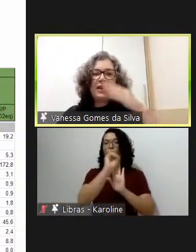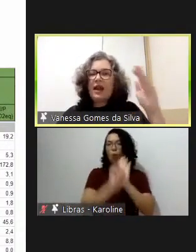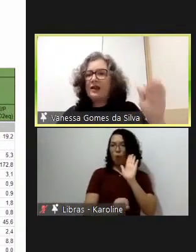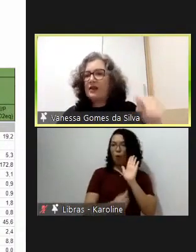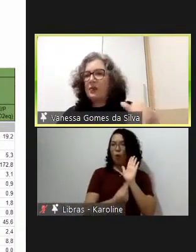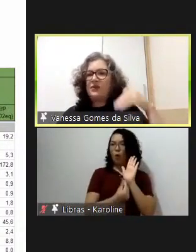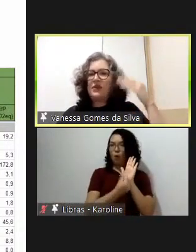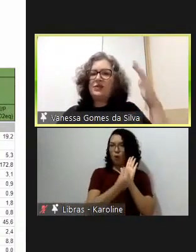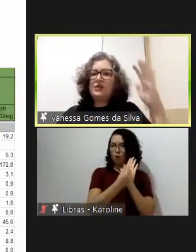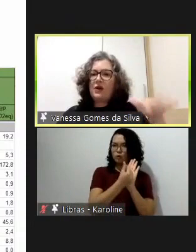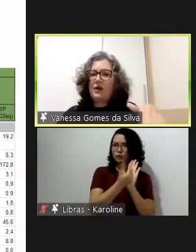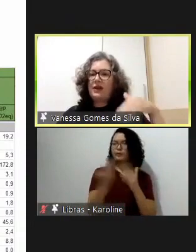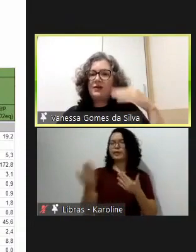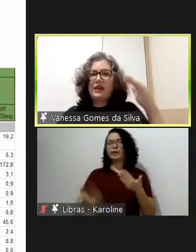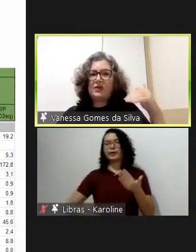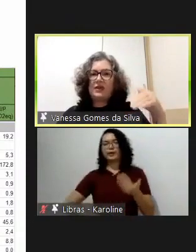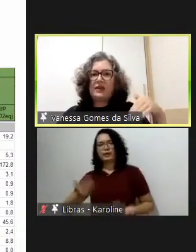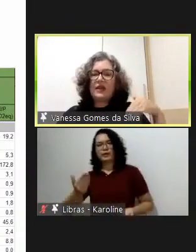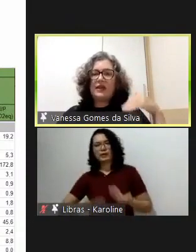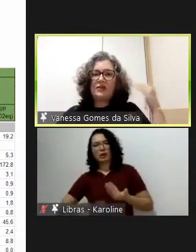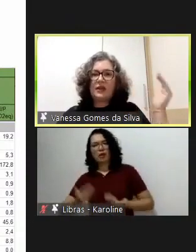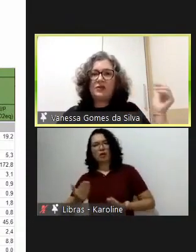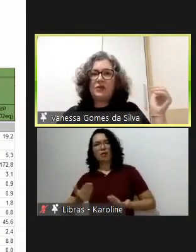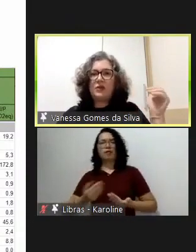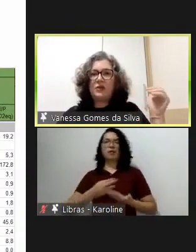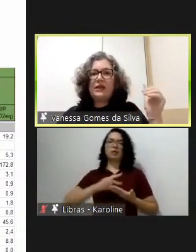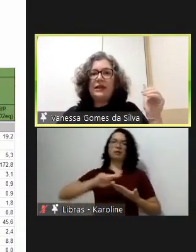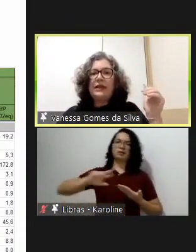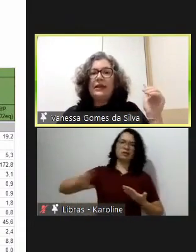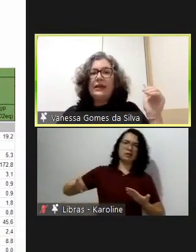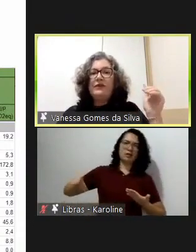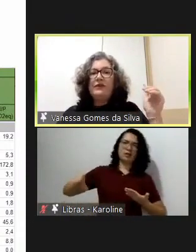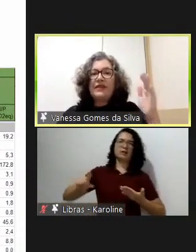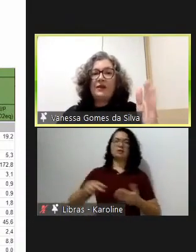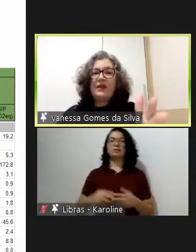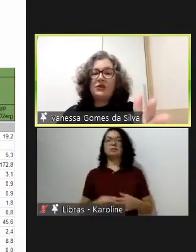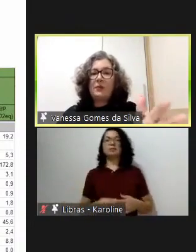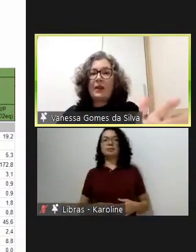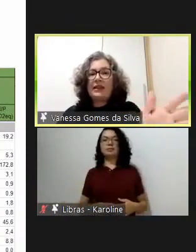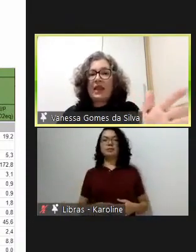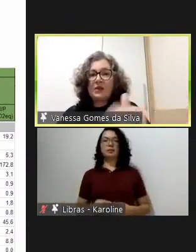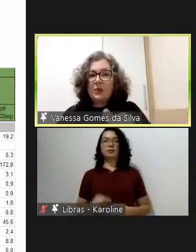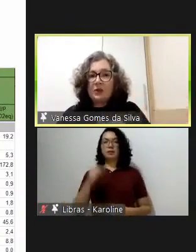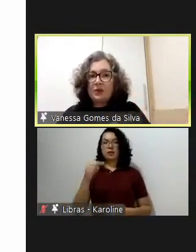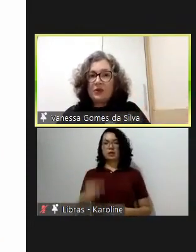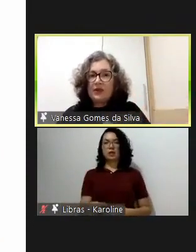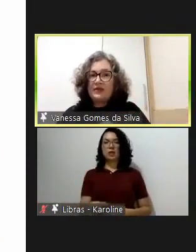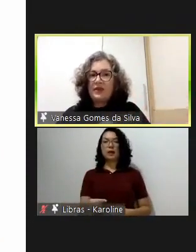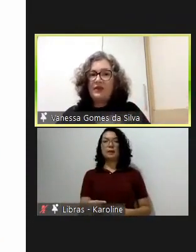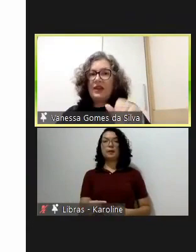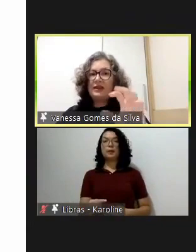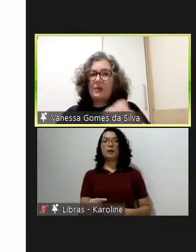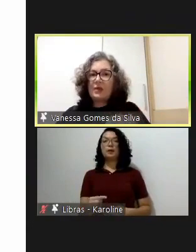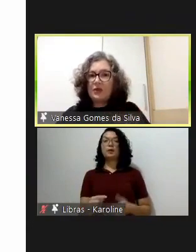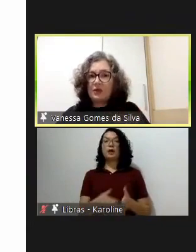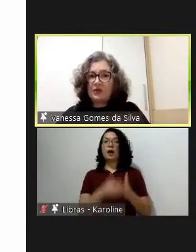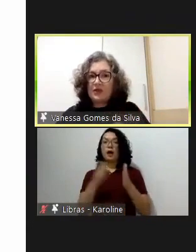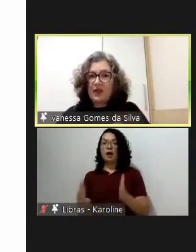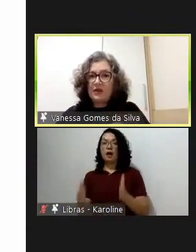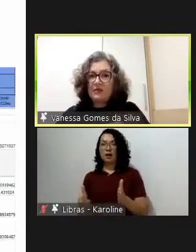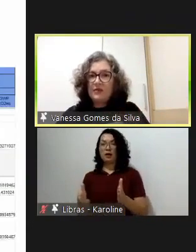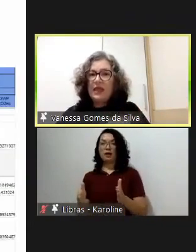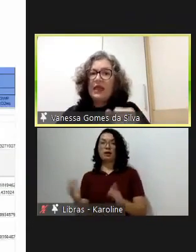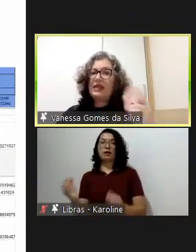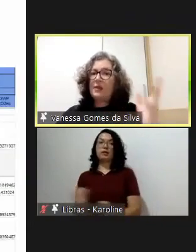serviços preliminares, depois fundações, regrações, etc., superestrutura. Fizeram isso para a etapa de produto, da CV, etapa de